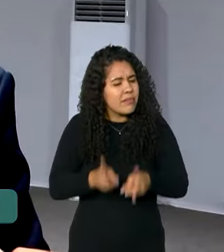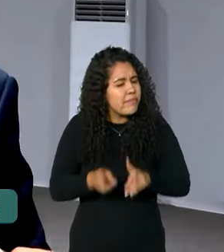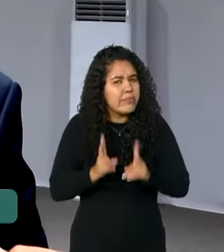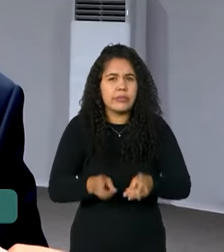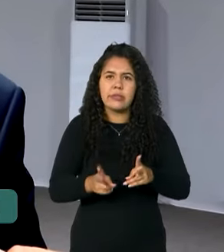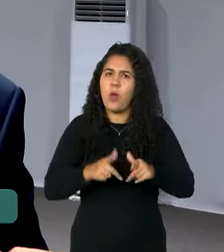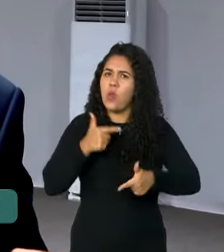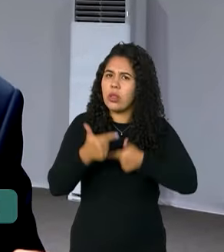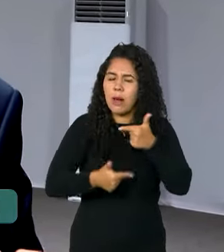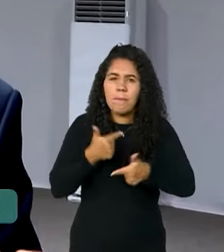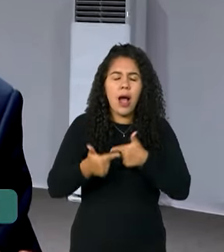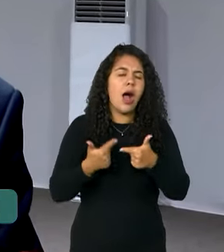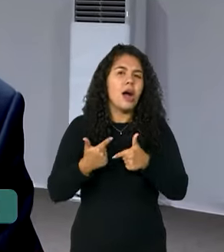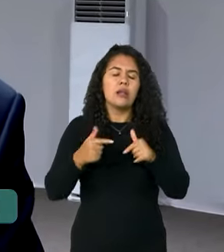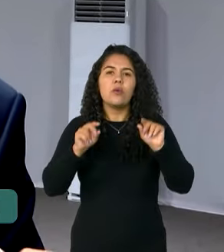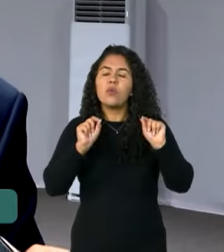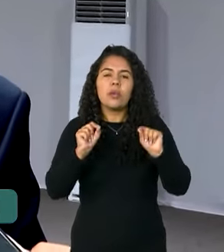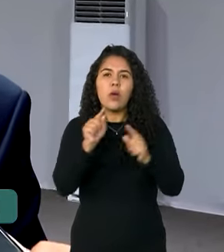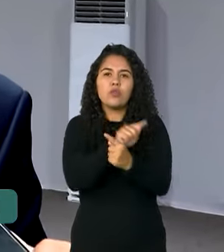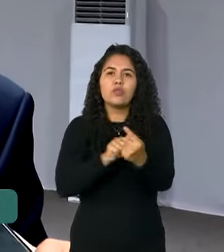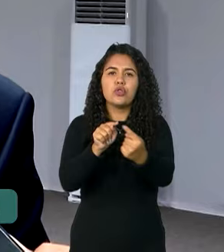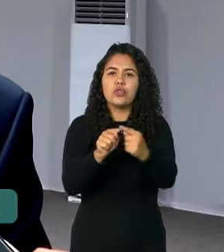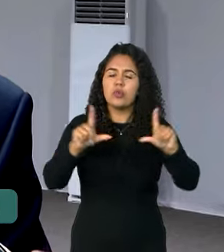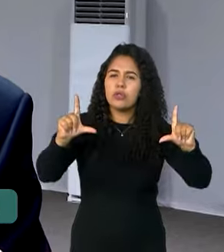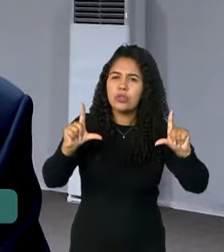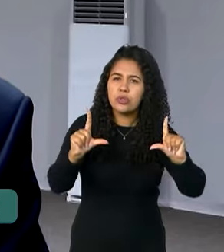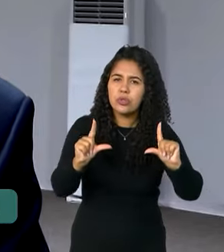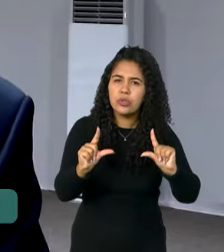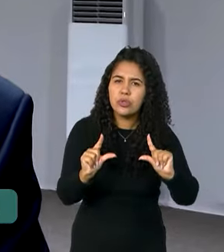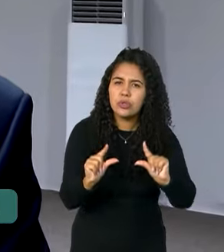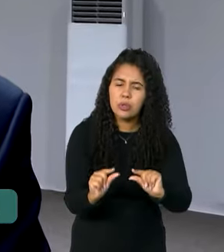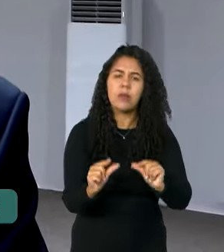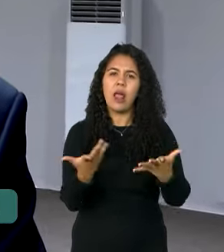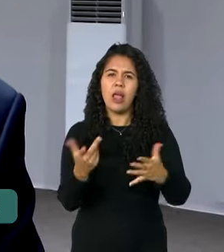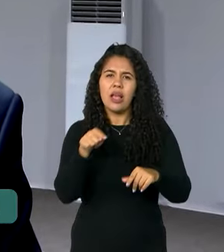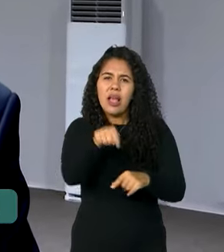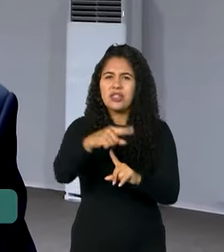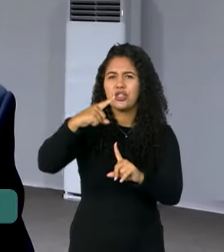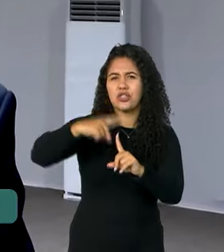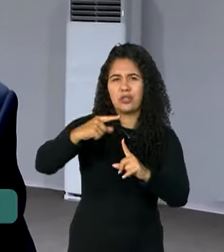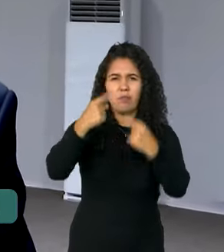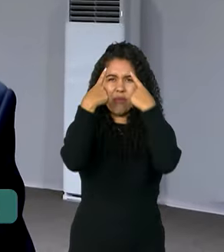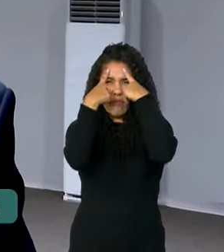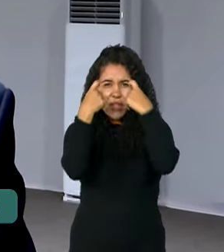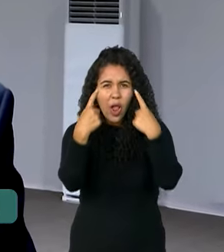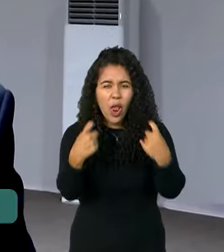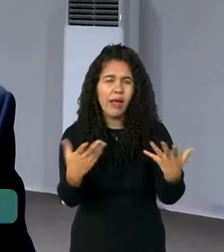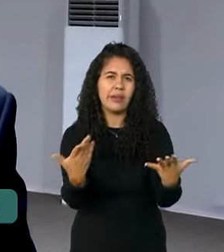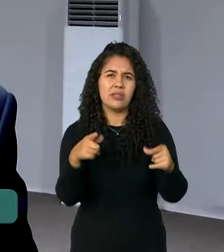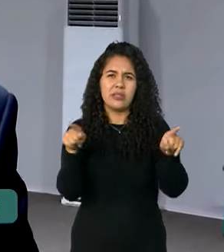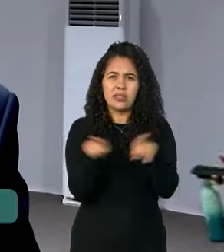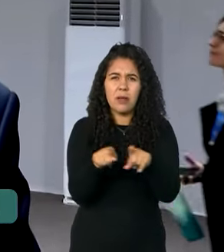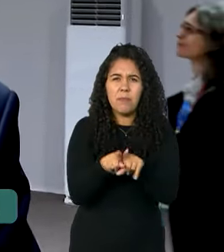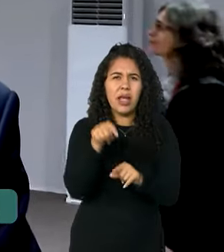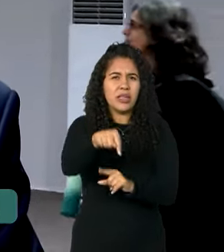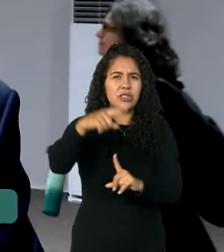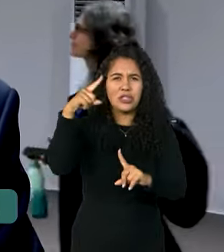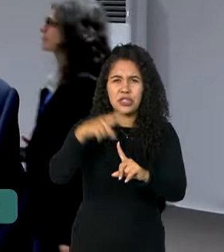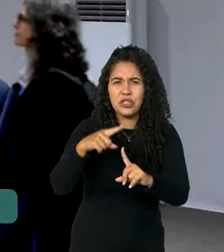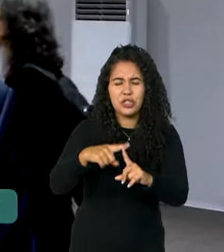no sentido de reduzir essas violências, esses atos